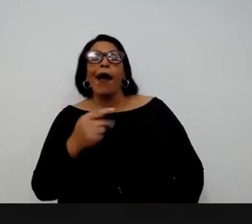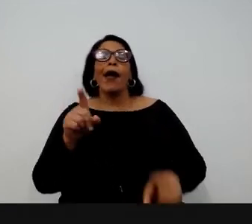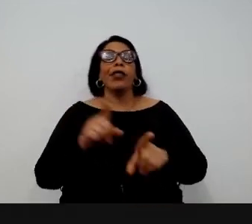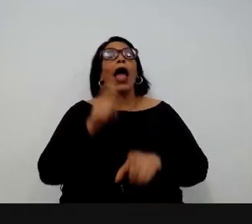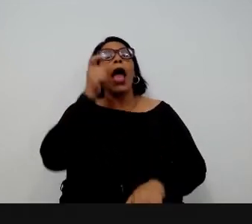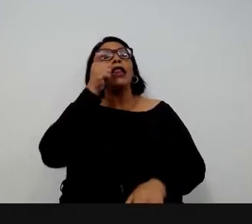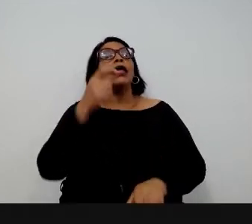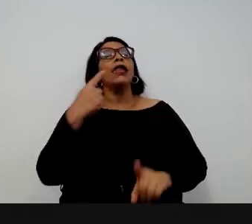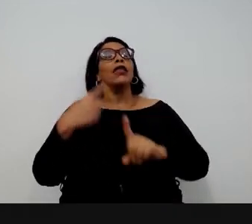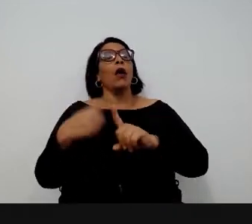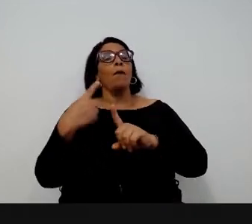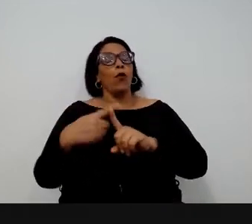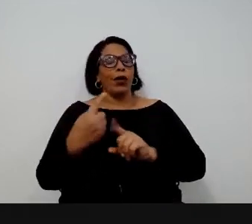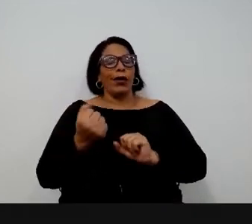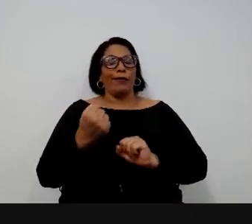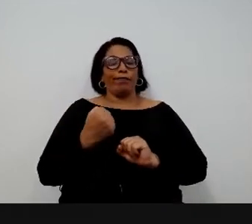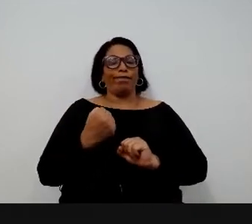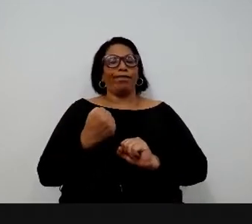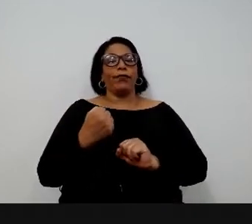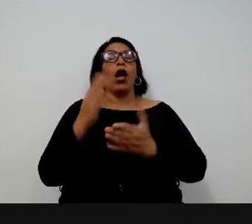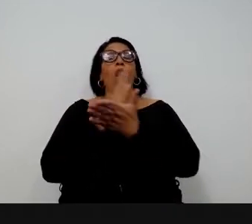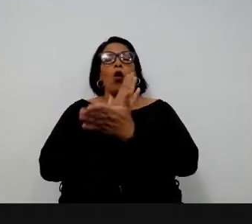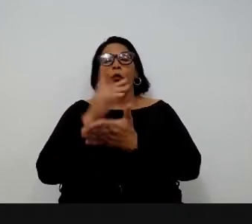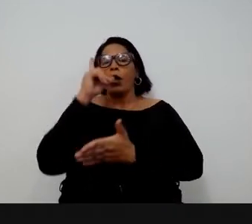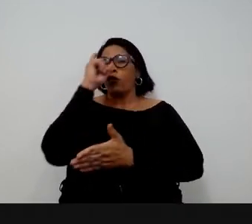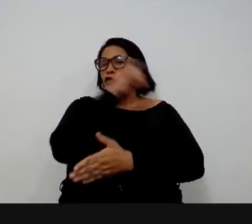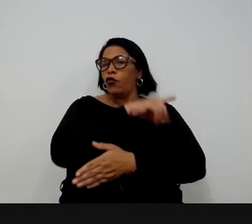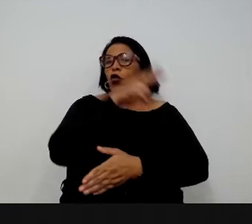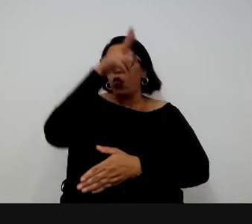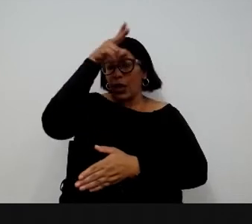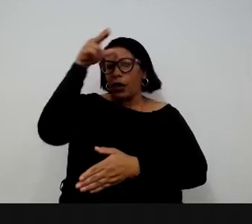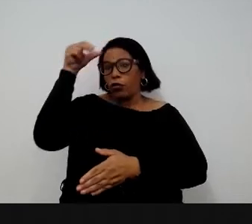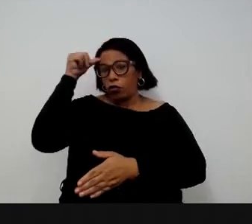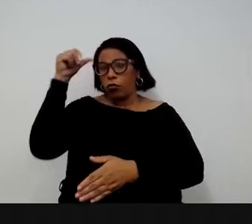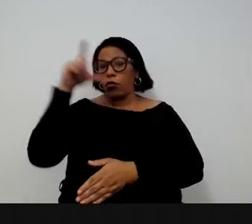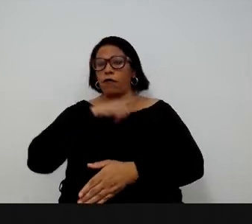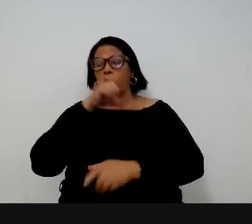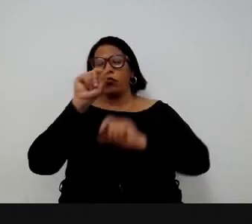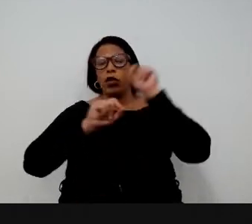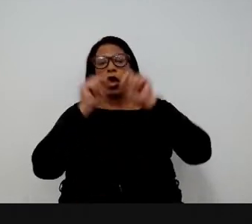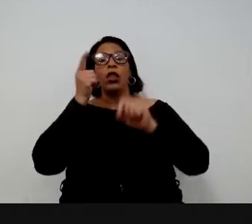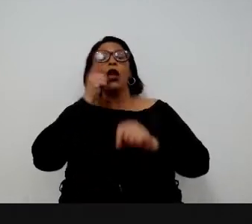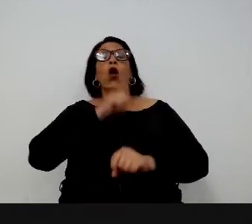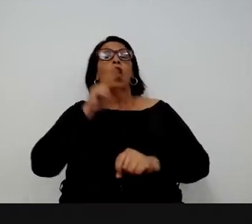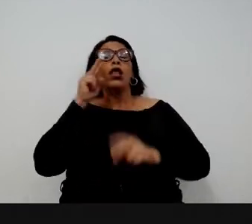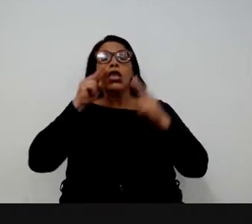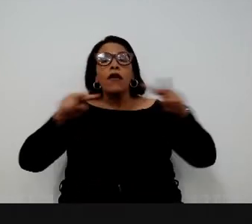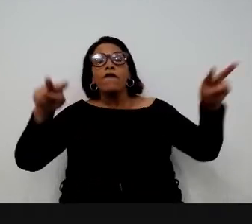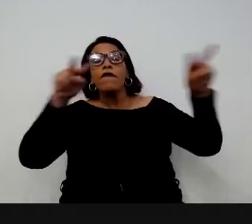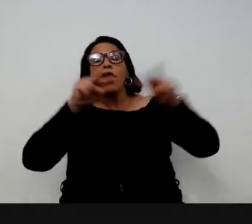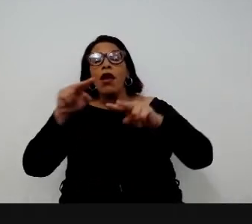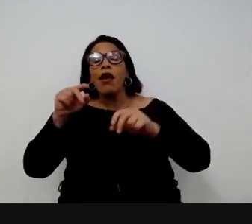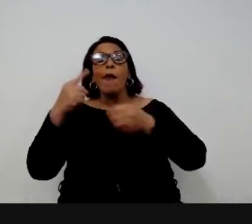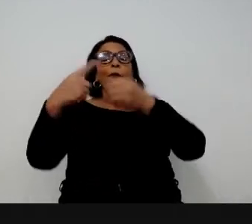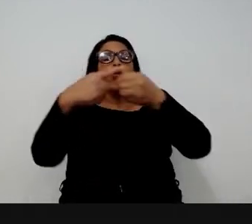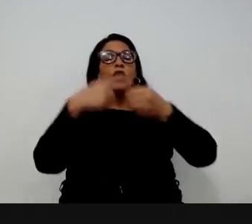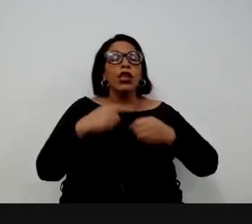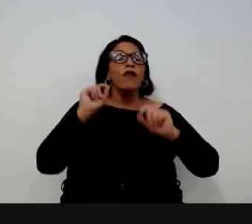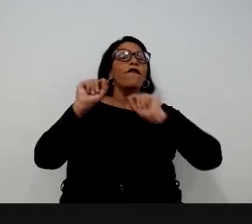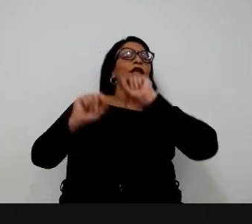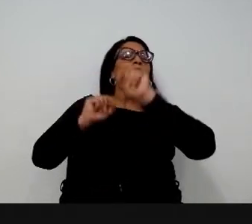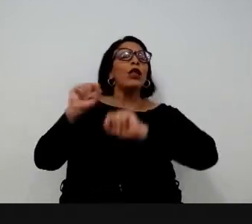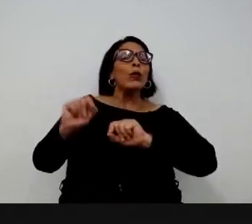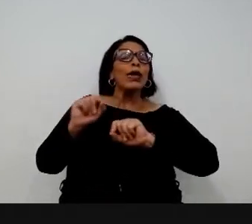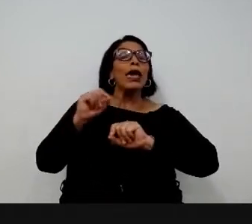o que é interessante disso é que uma das grandes dificuldades do gestor municipal no Brasil é conseguir ver o que outros municípios estão